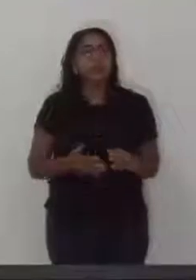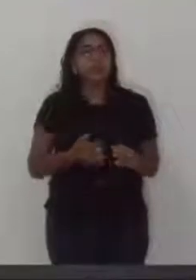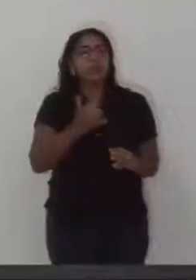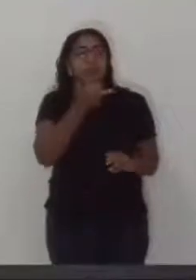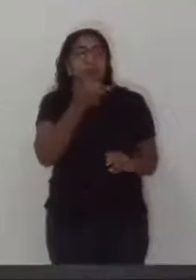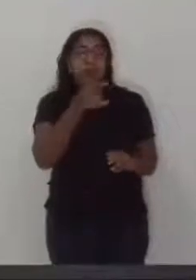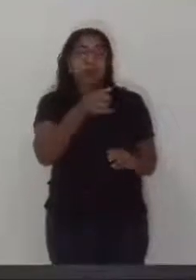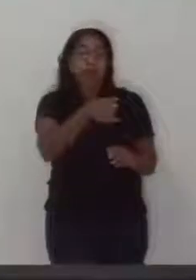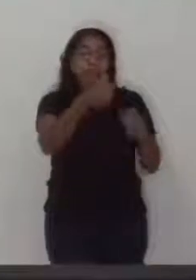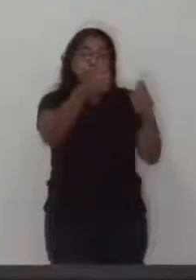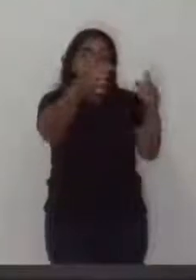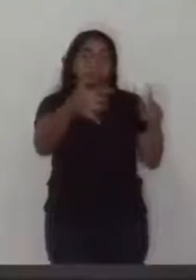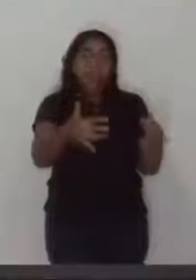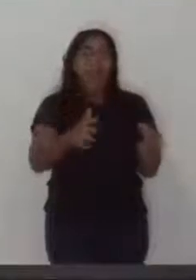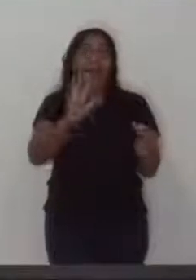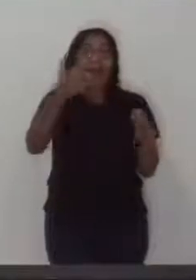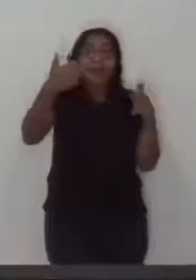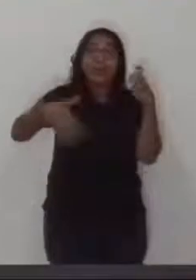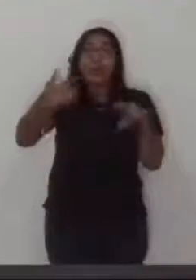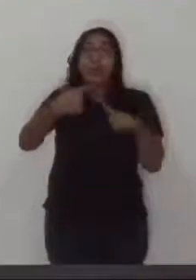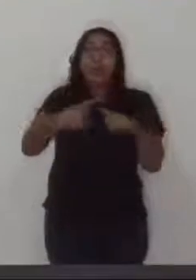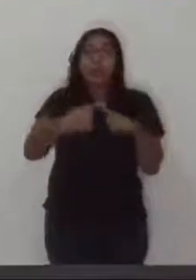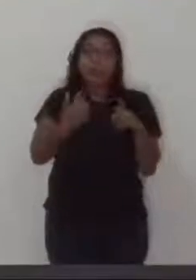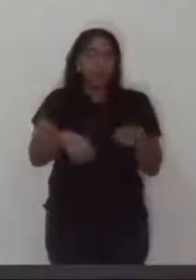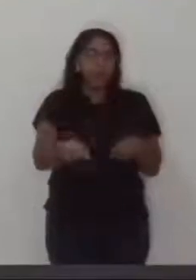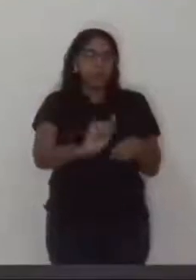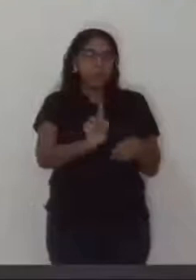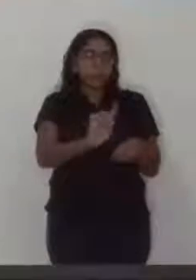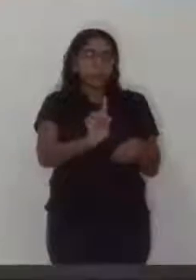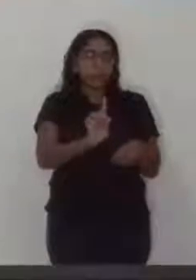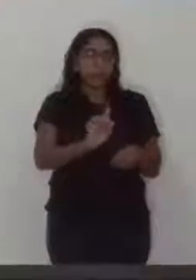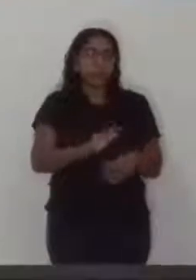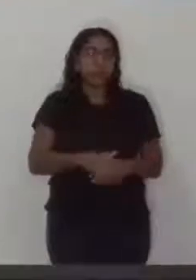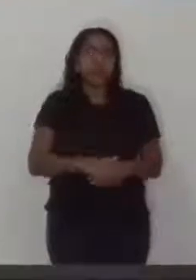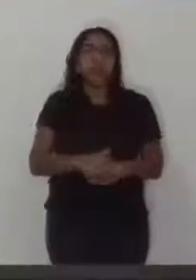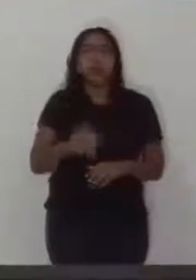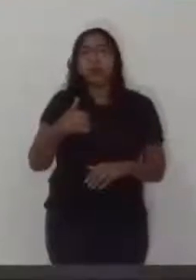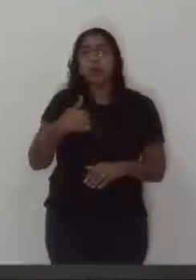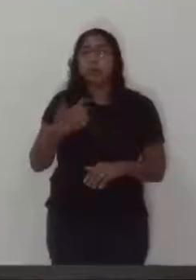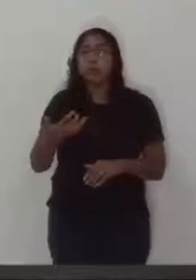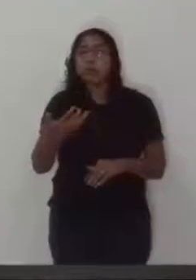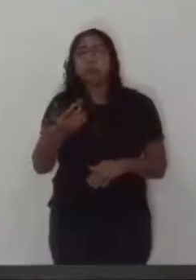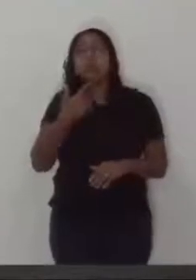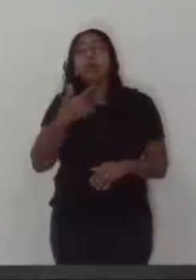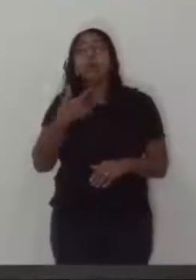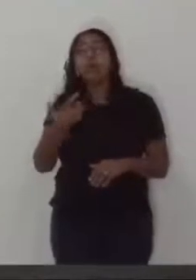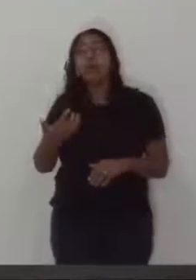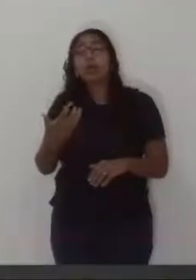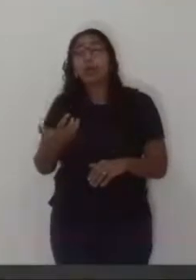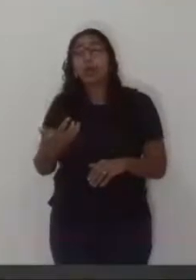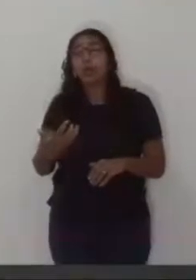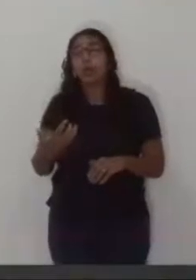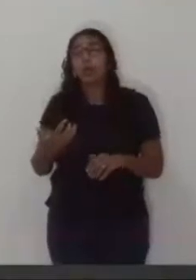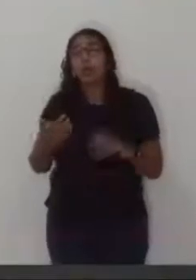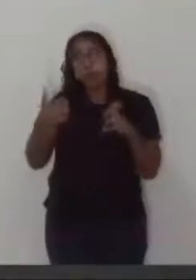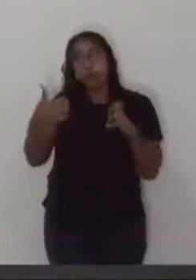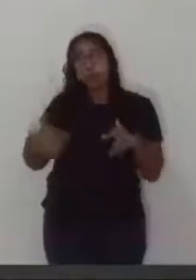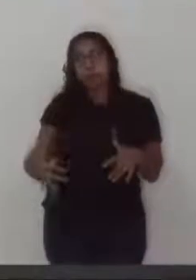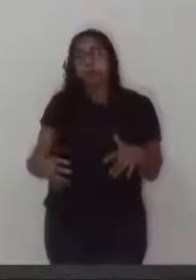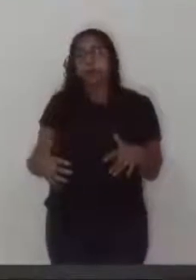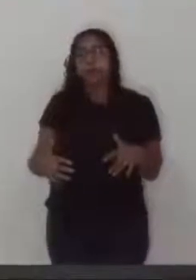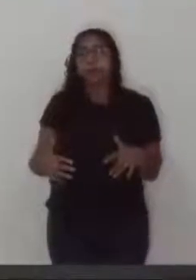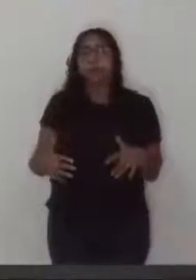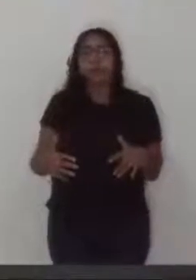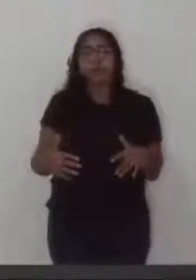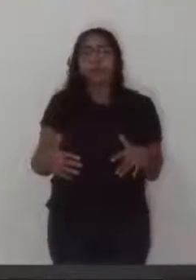justificativo, nem requerimento da votação para voto. Se você me permitisse, eu gostaria de fazer o... Na verdade, eu gostaria até,